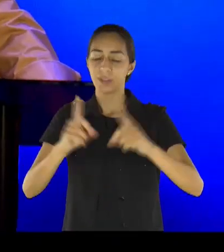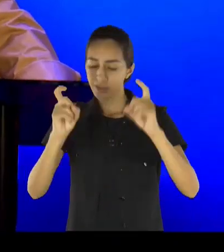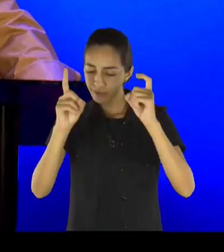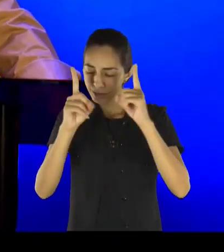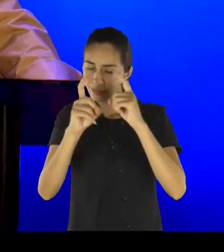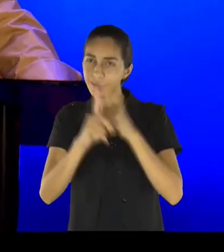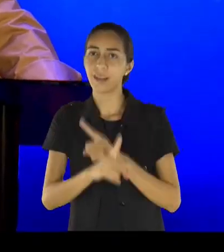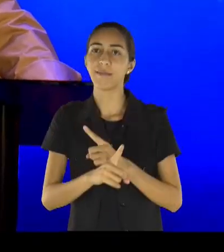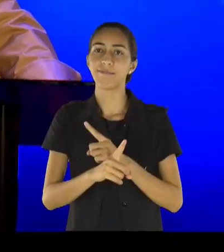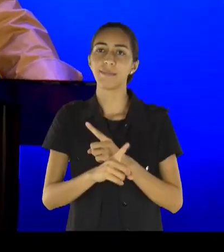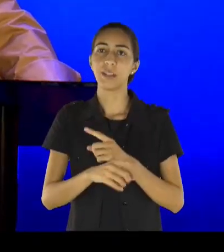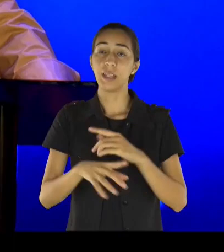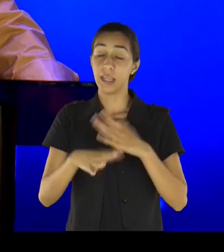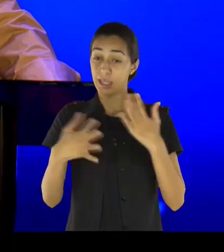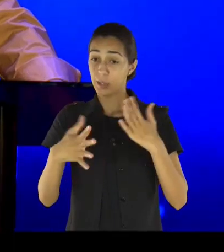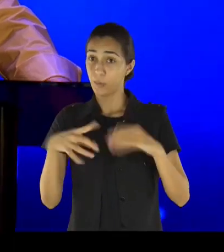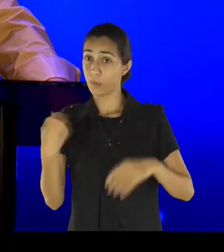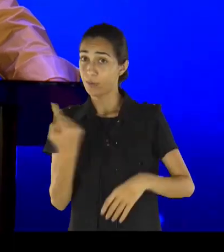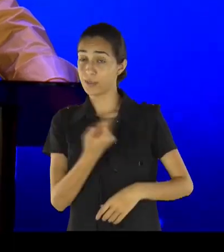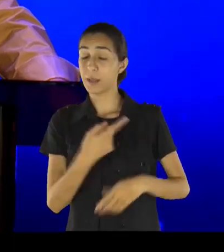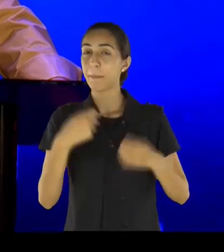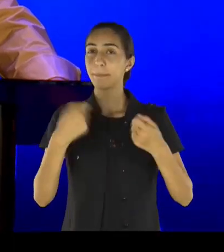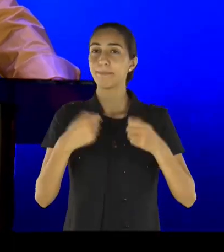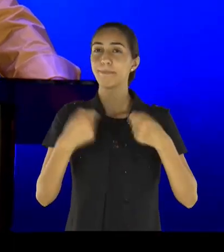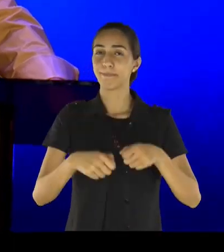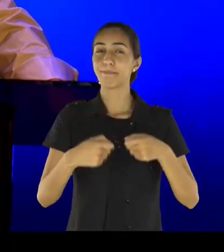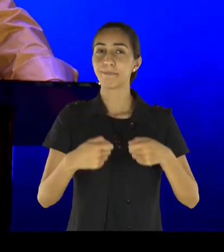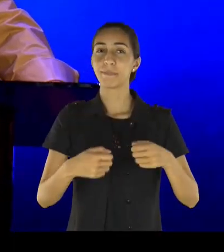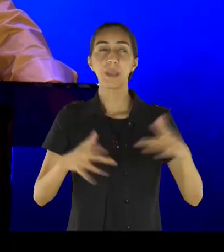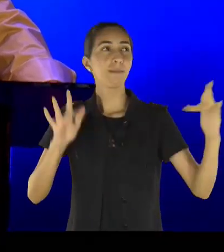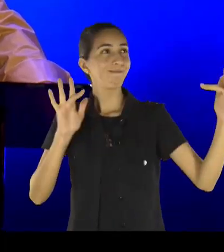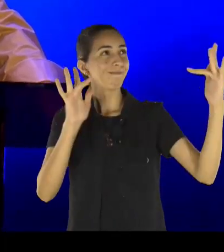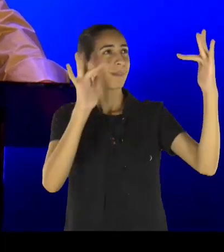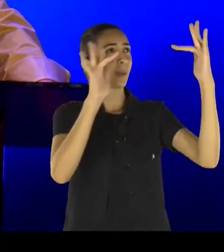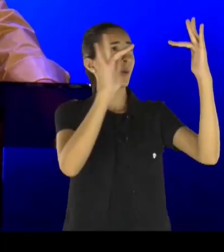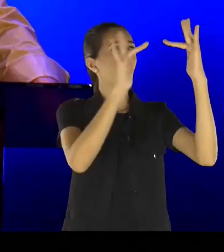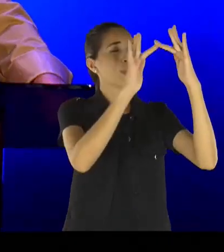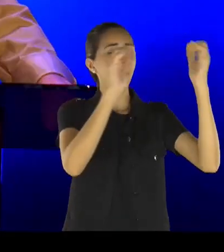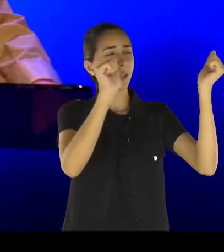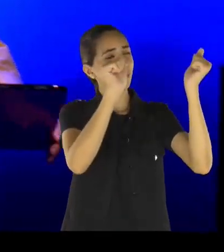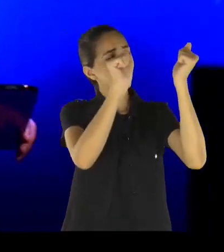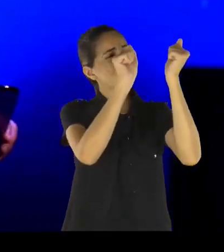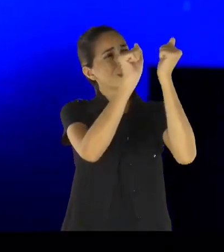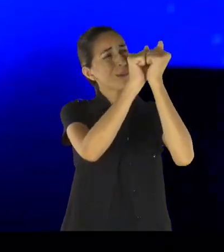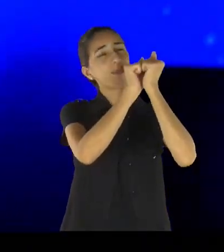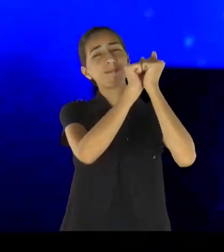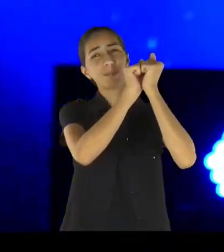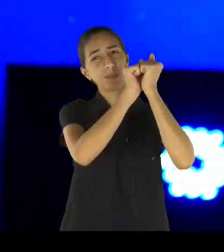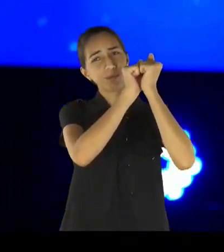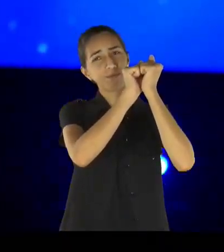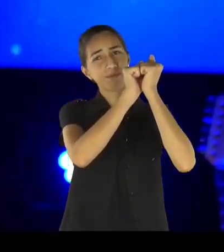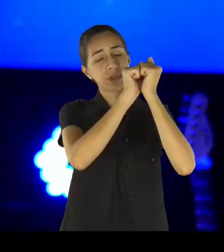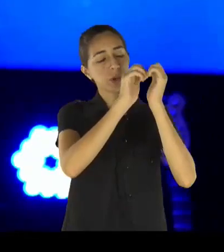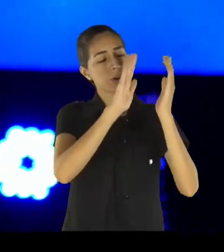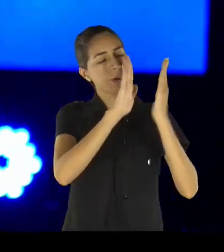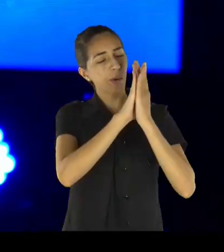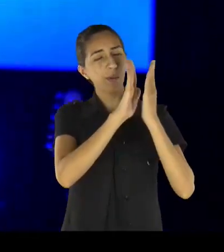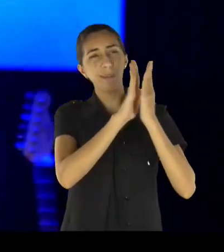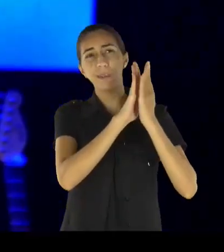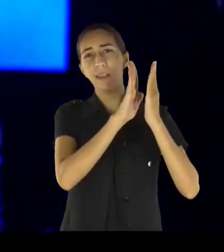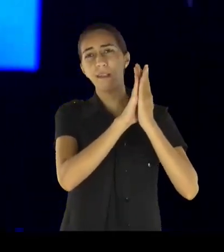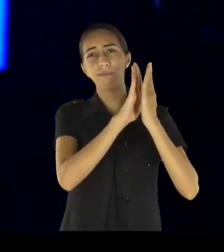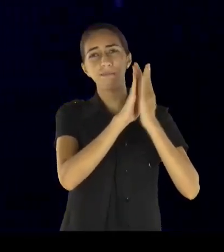a gente tem que se apegar muito, Jesus, buscar a presença, do Espírito Santo, na nossa vida, buscar a todo tempo, buscar a